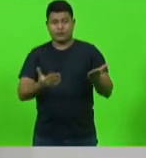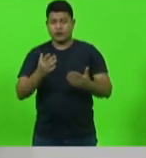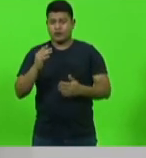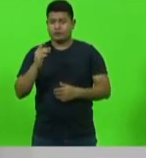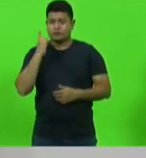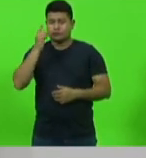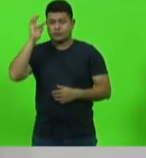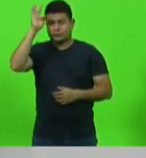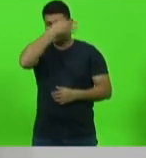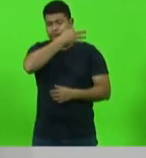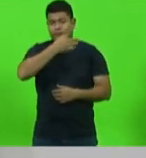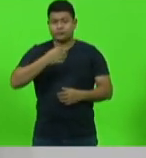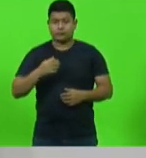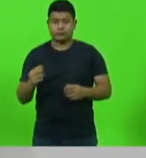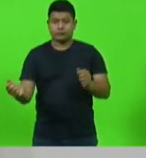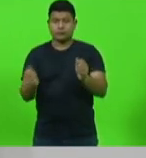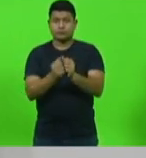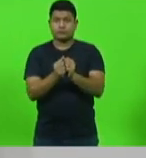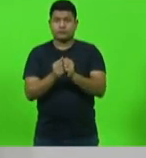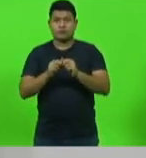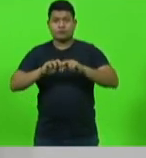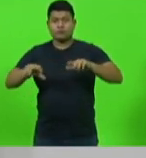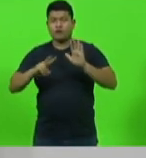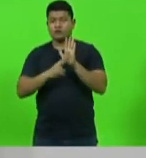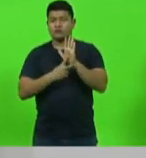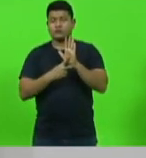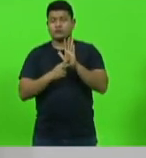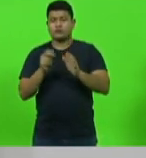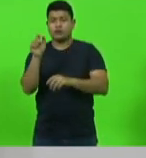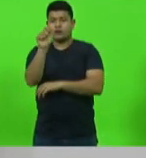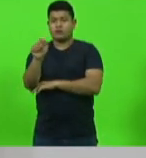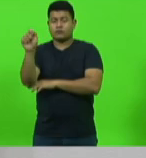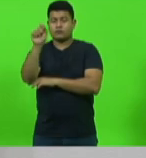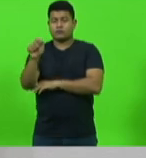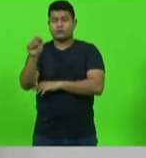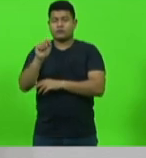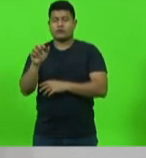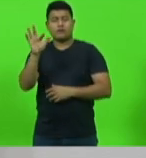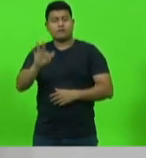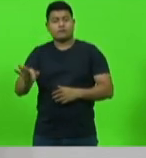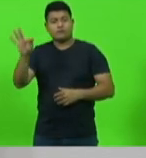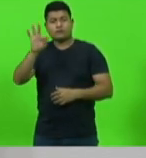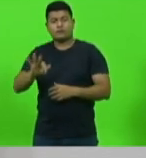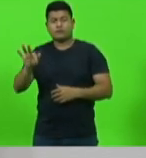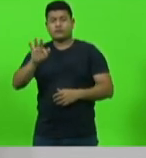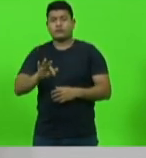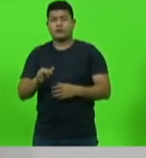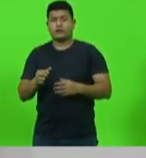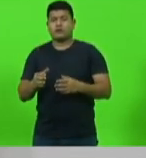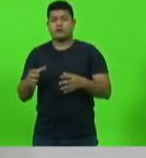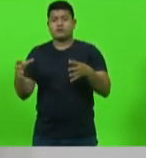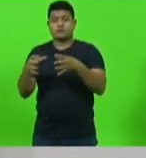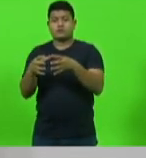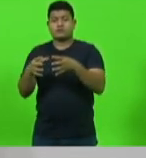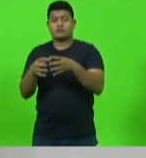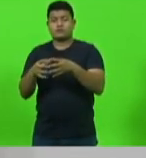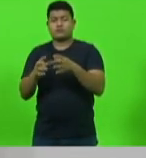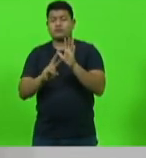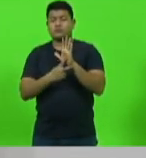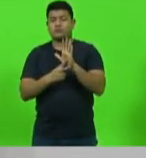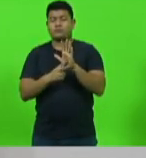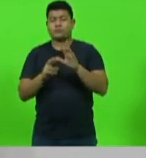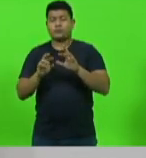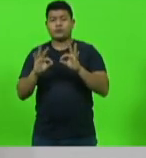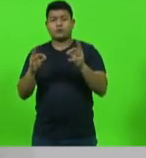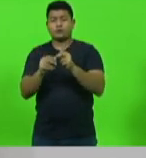nos juntamos aos diversos sindicatos, associações, federações, confederações e centrais sindicais e a todos os